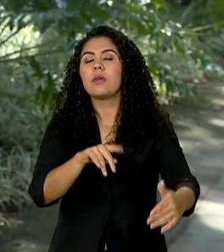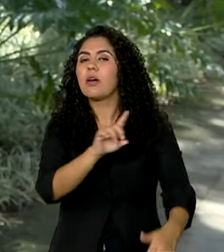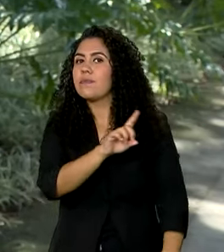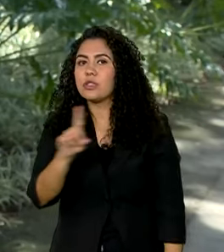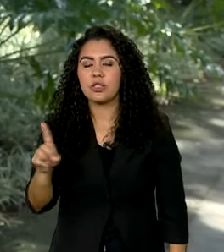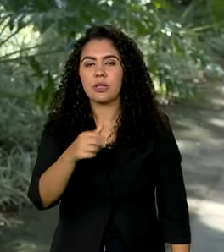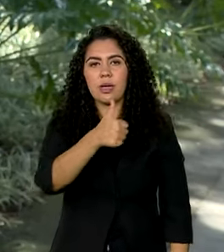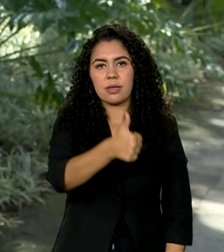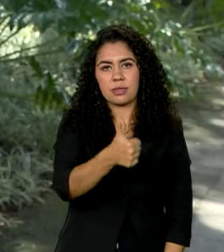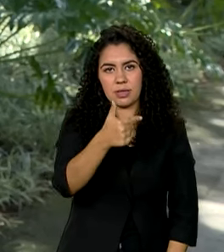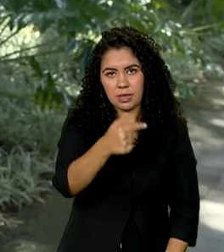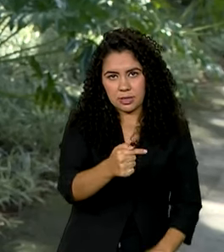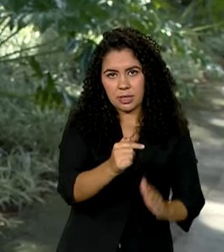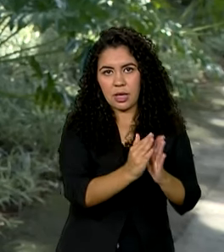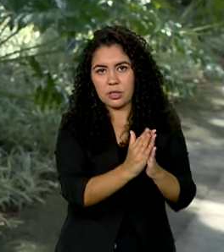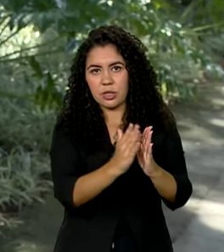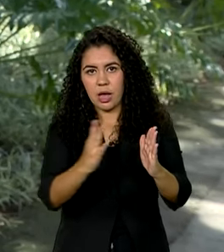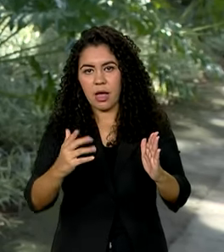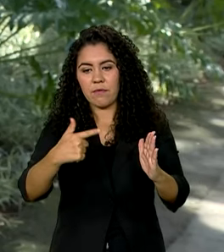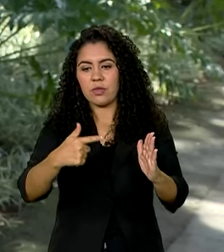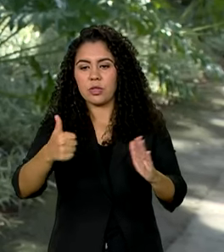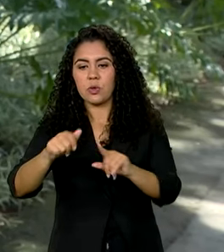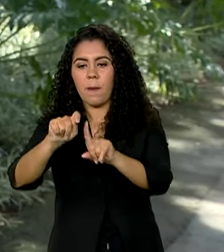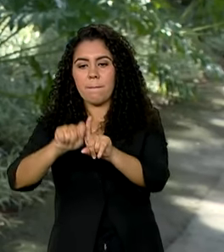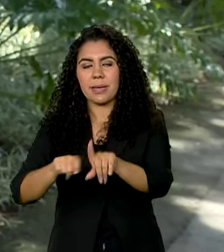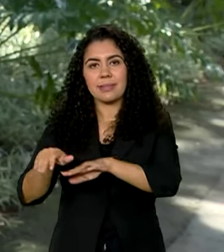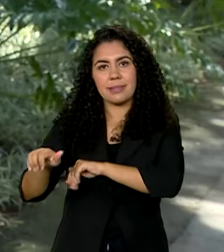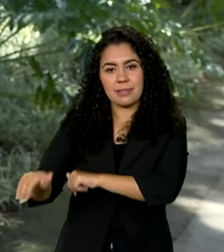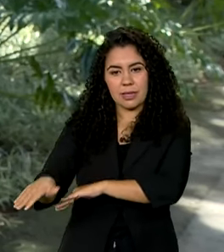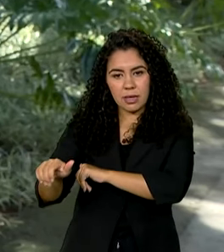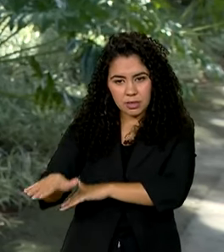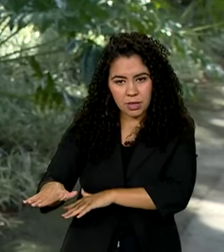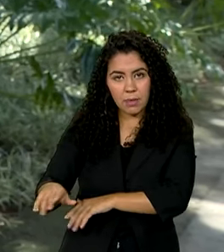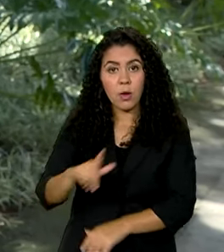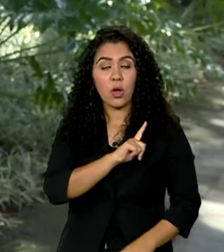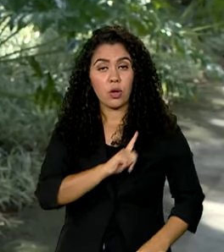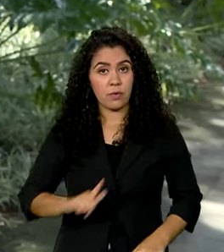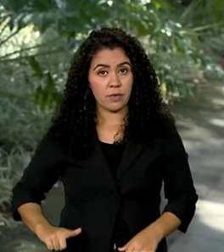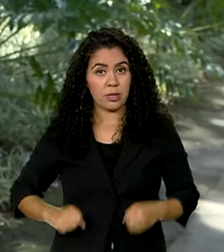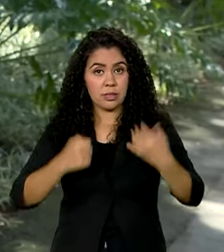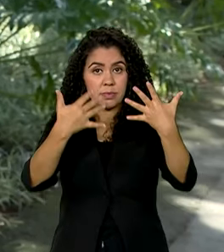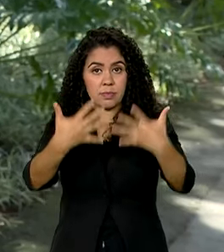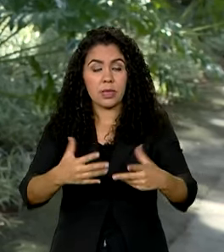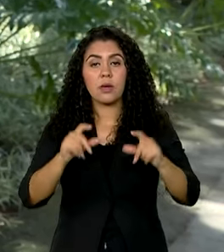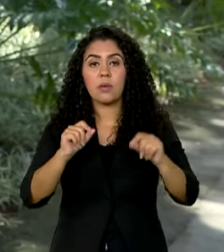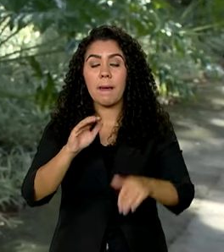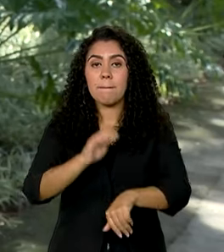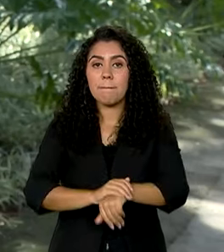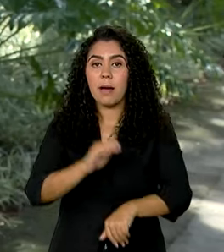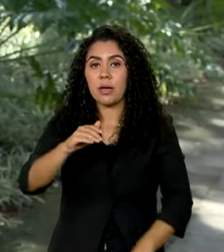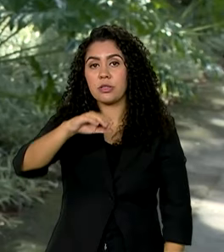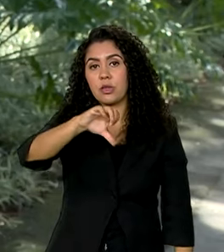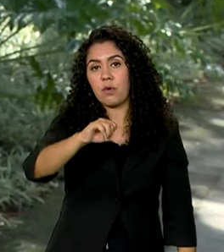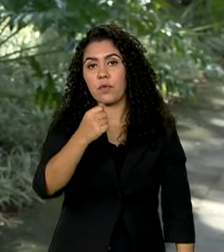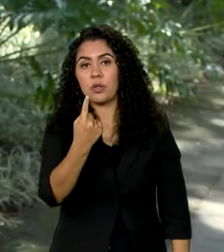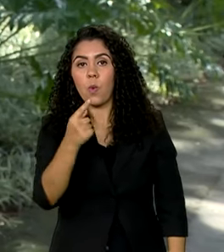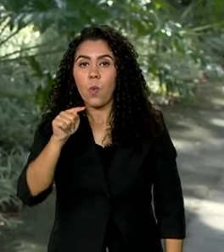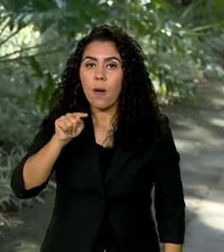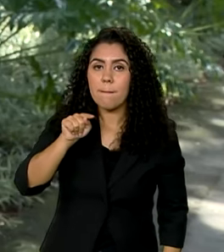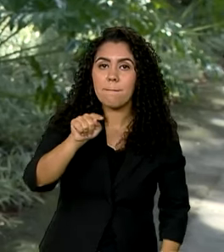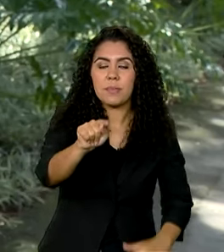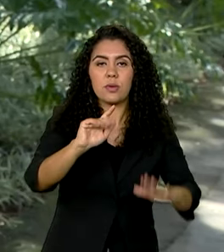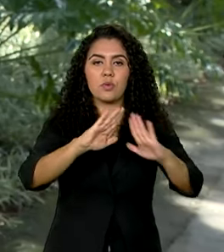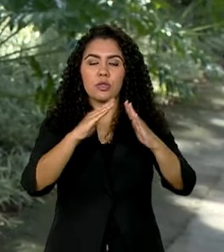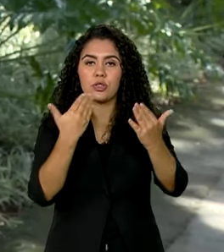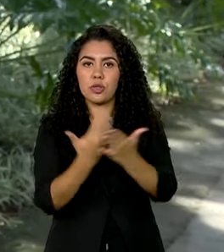17 a 21 de setembro. Segundo o governo, mais de 91 mil escolas em